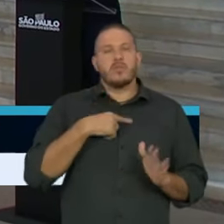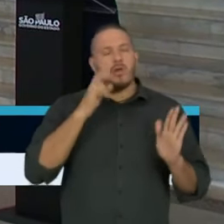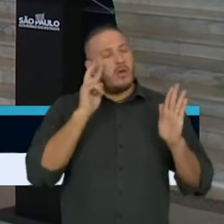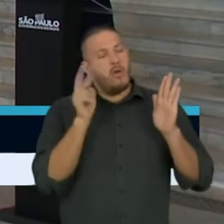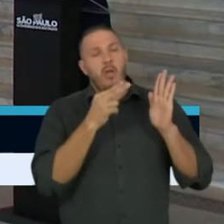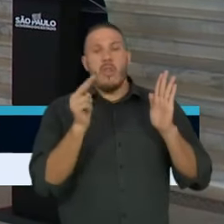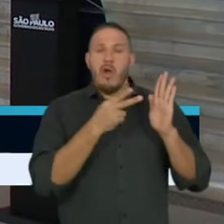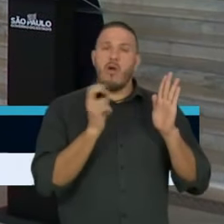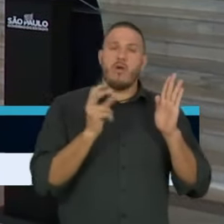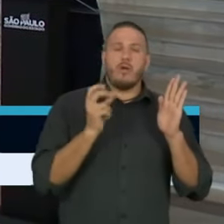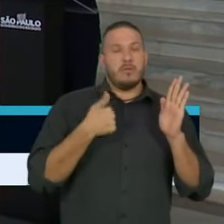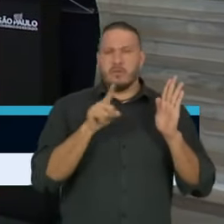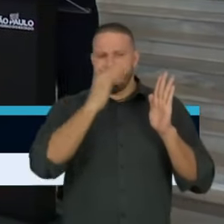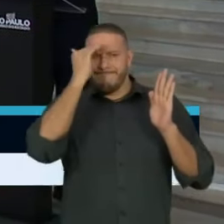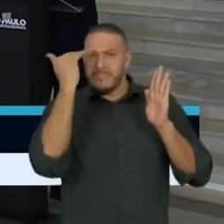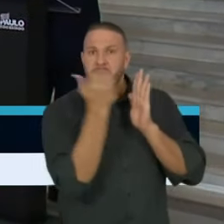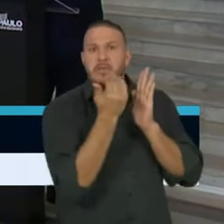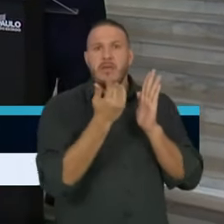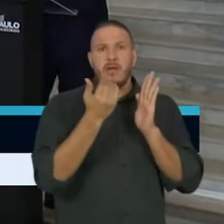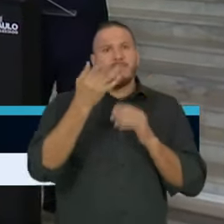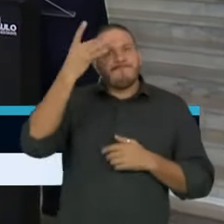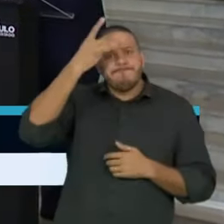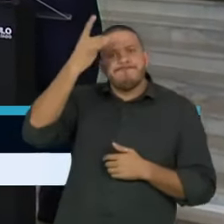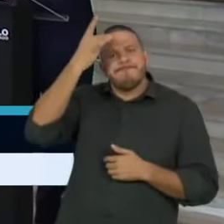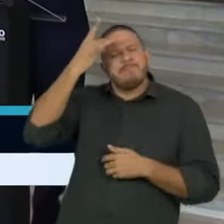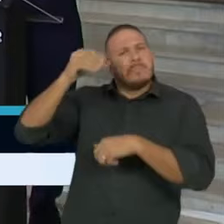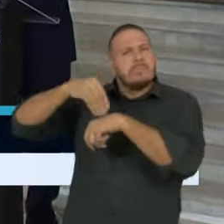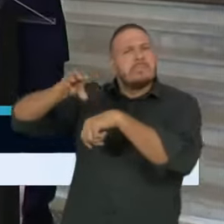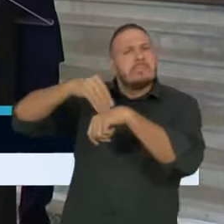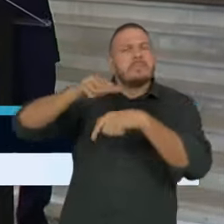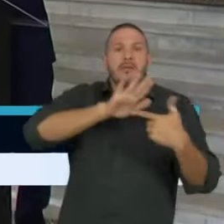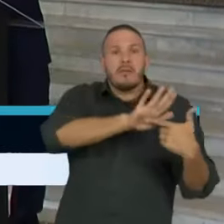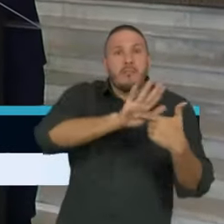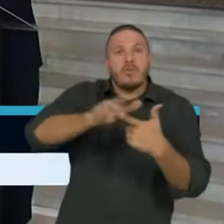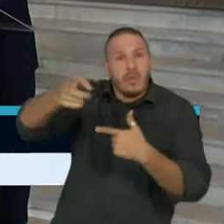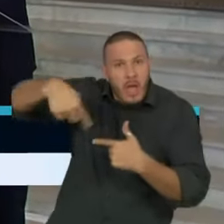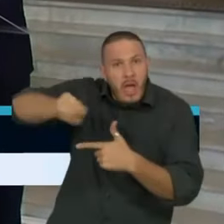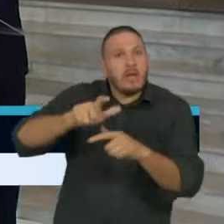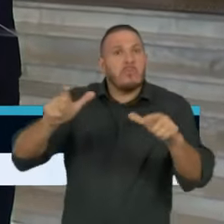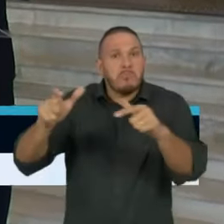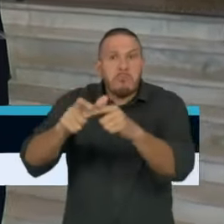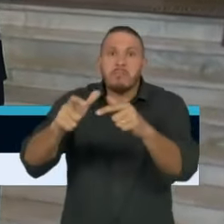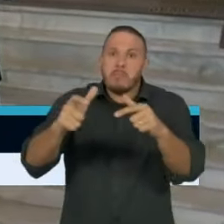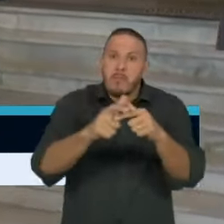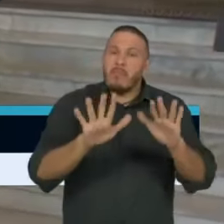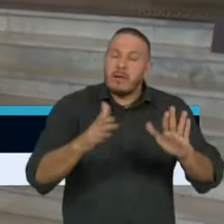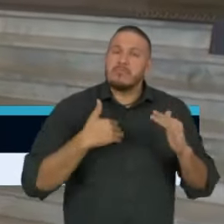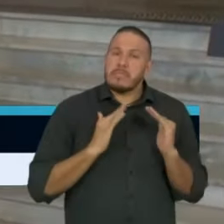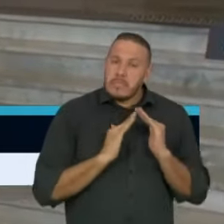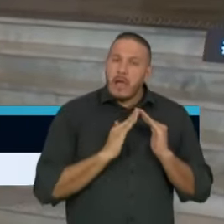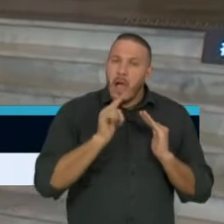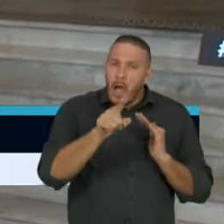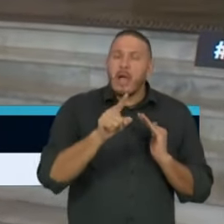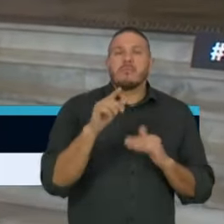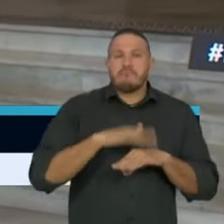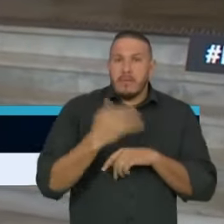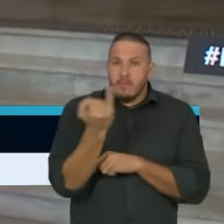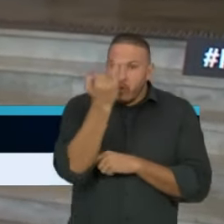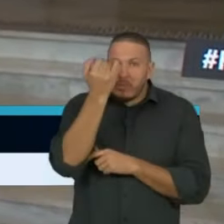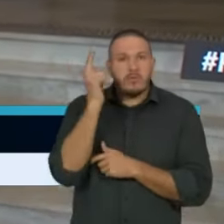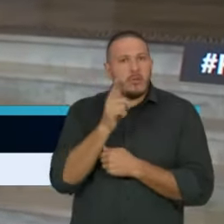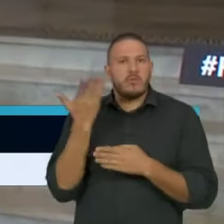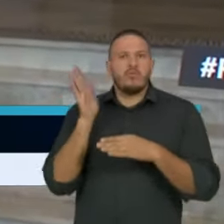pessoas. Nós precisamos elevar, mostrar que a redução está funcionando em níveis superiores a